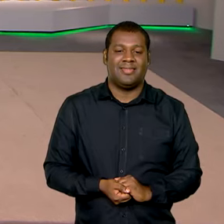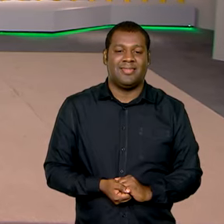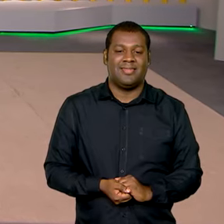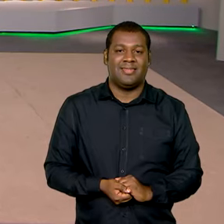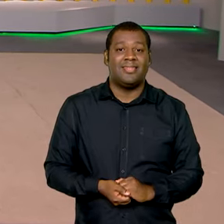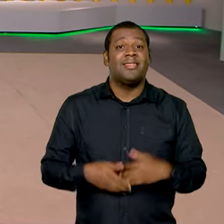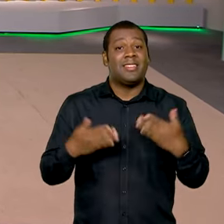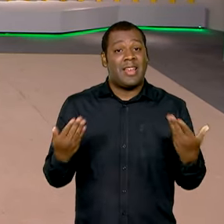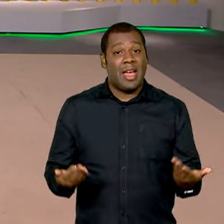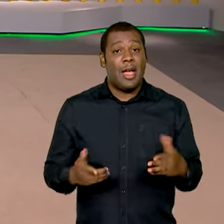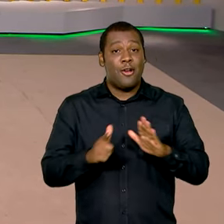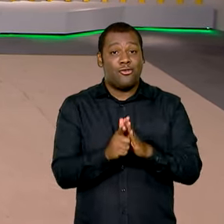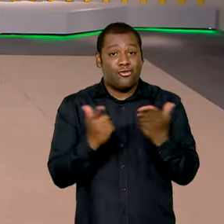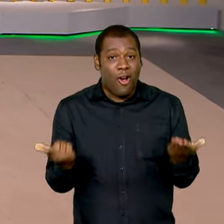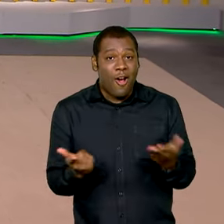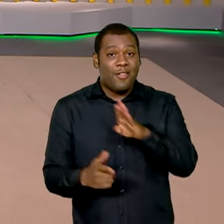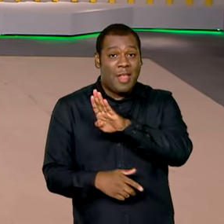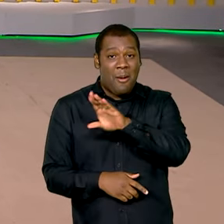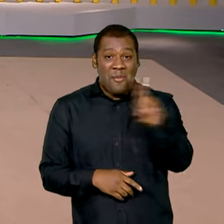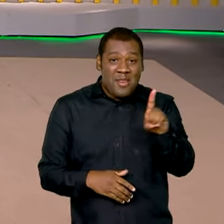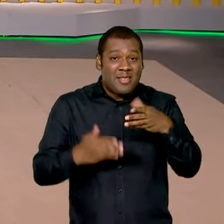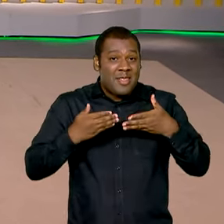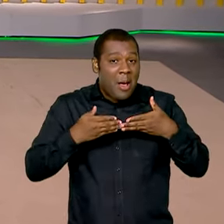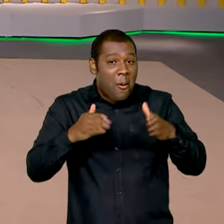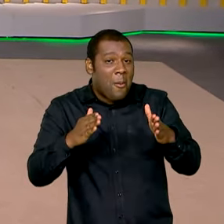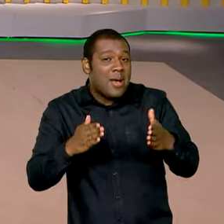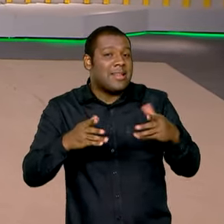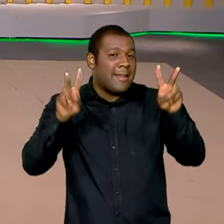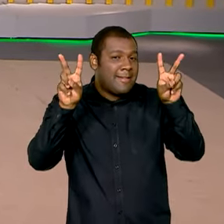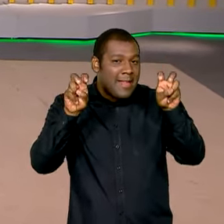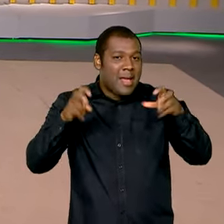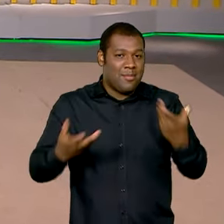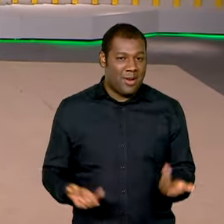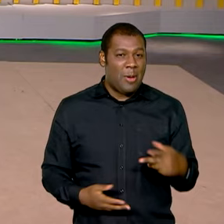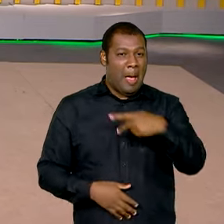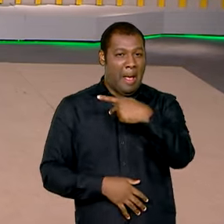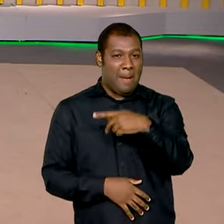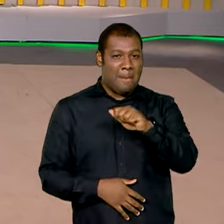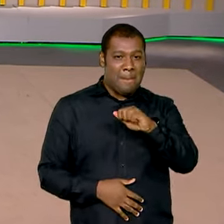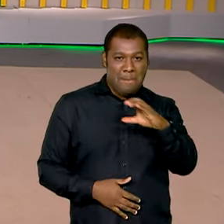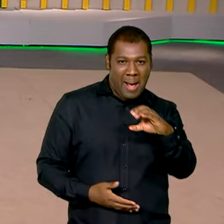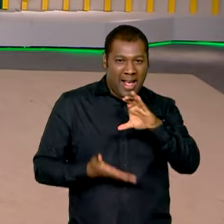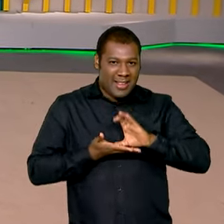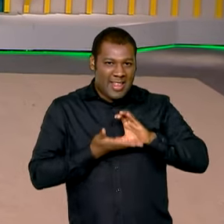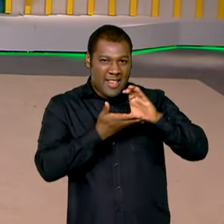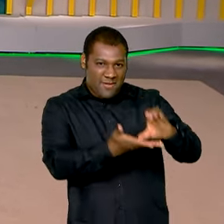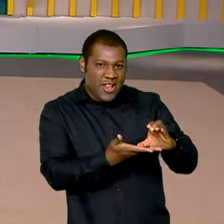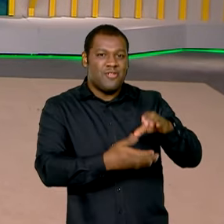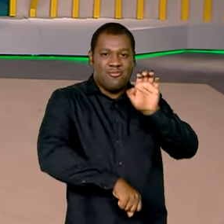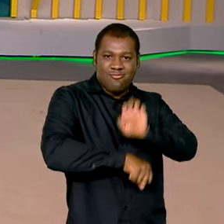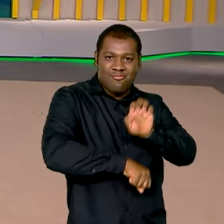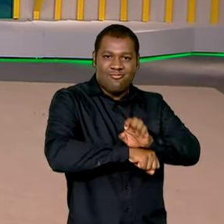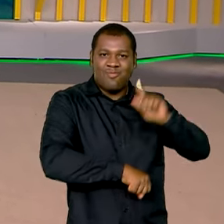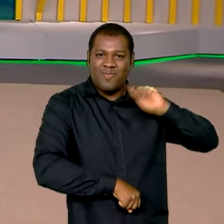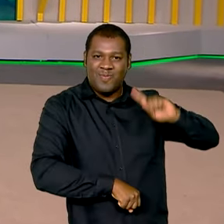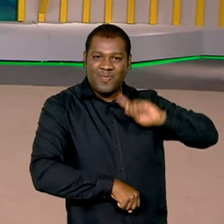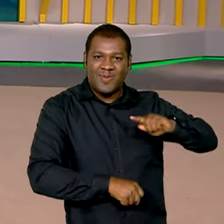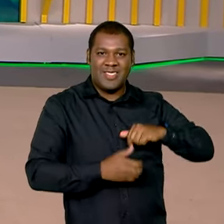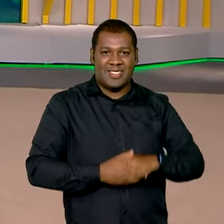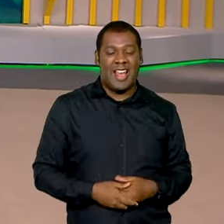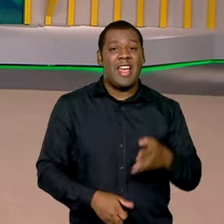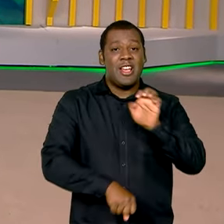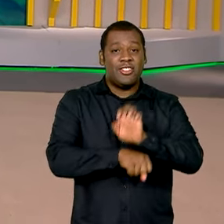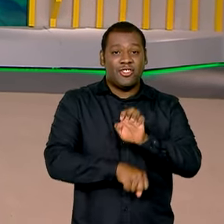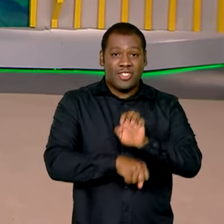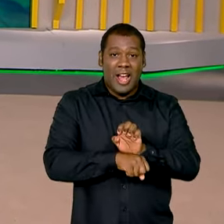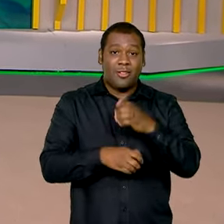E a gente começa esta edição do Brasil em Dia com os investimentos do Programa de Aceleração do Crescimento em Minas Gerais. O Estado